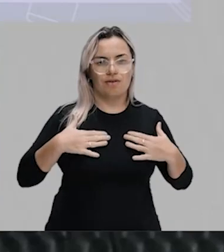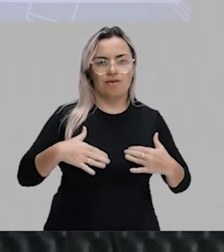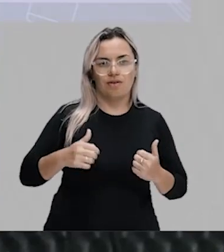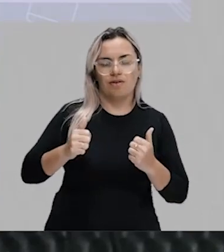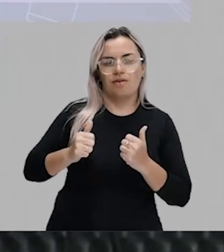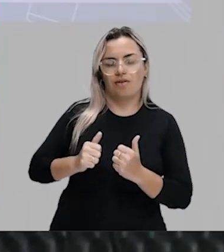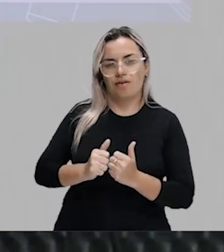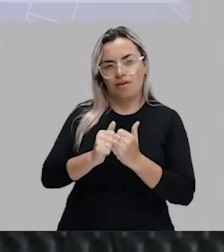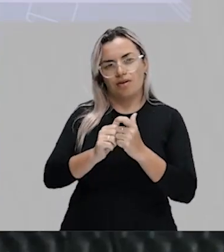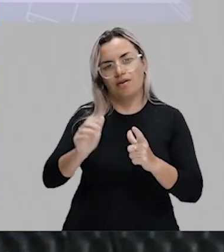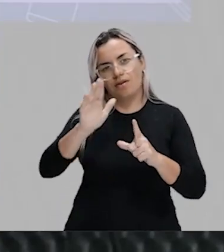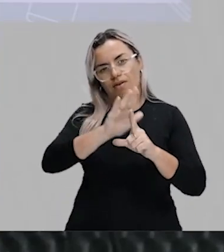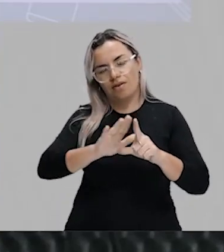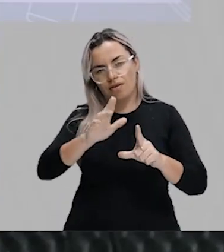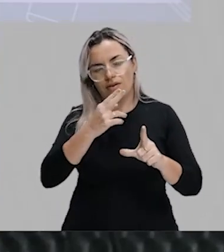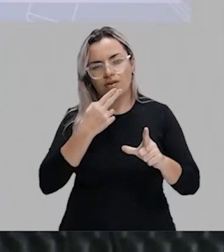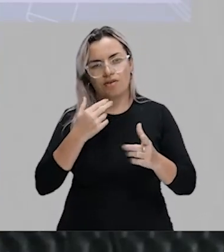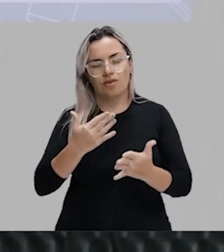direto. Vai ficar...